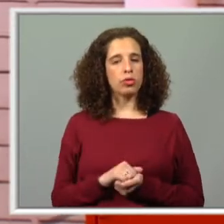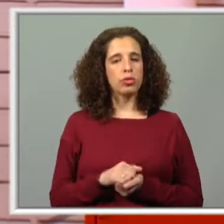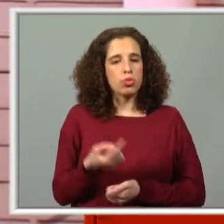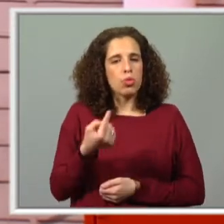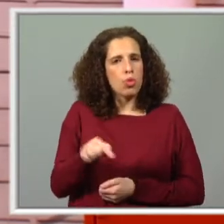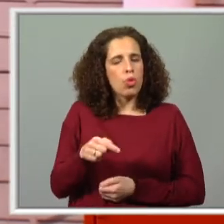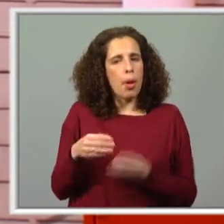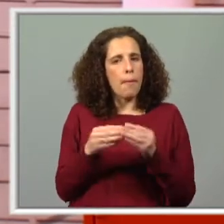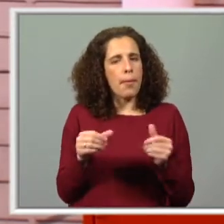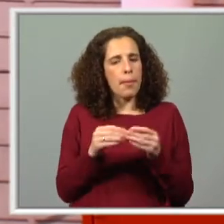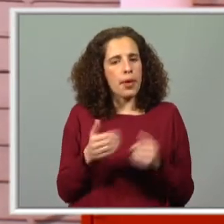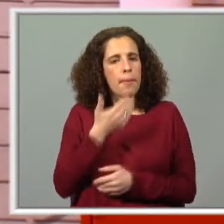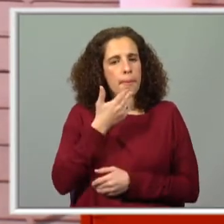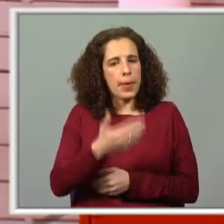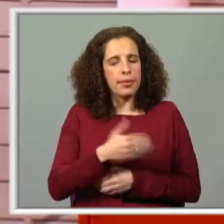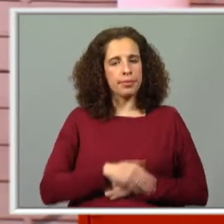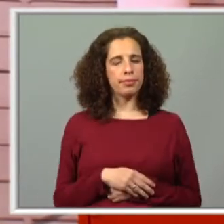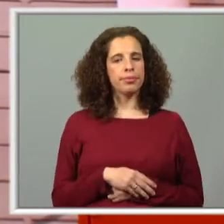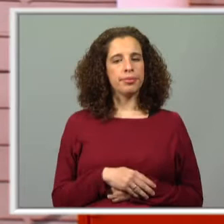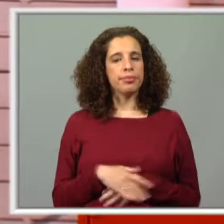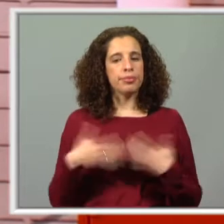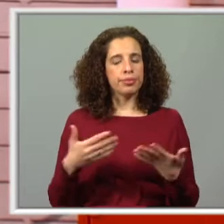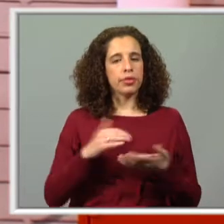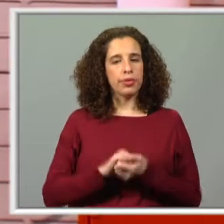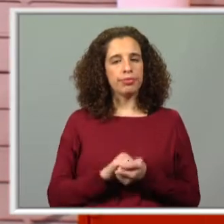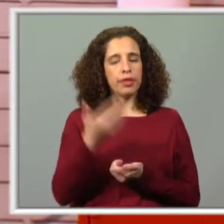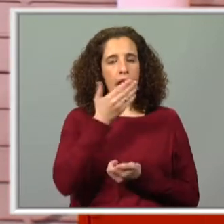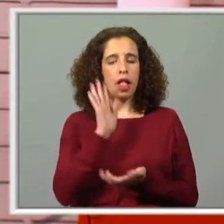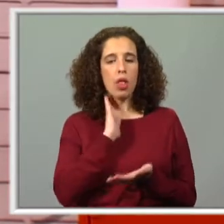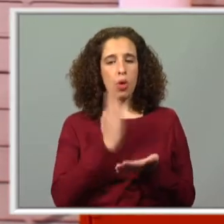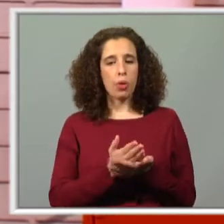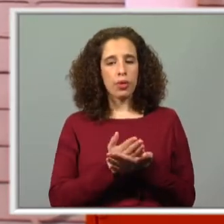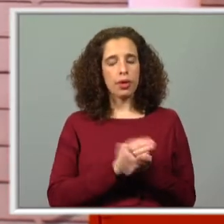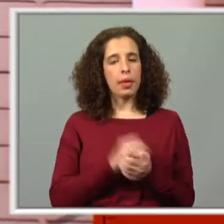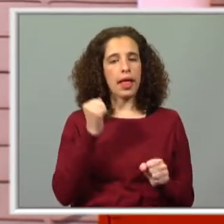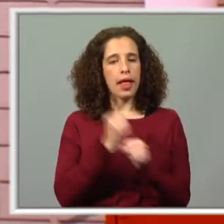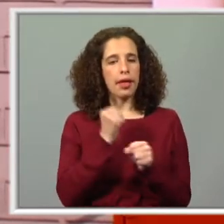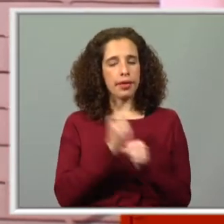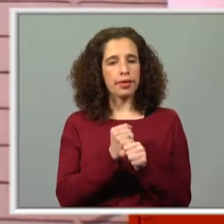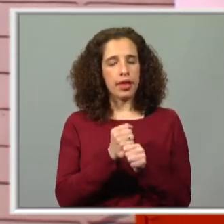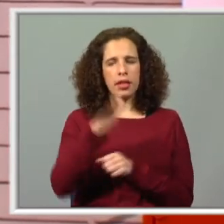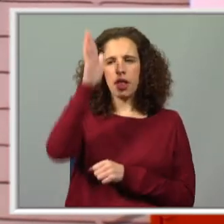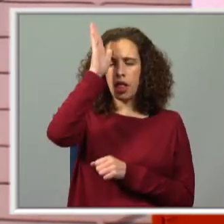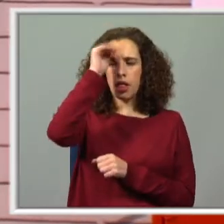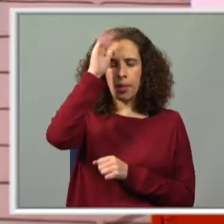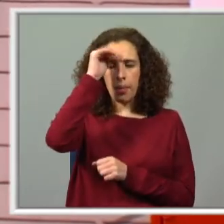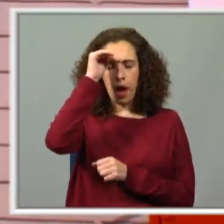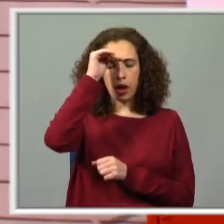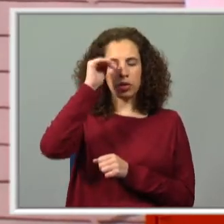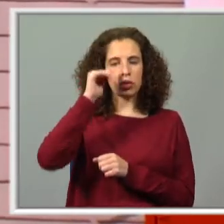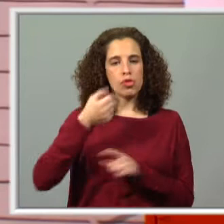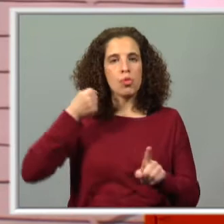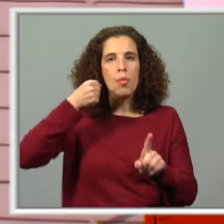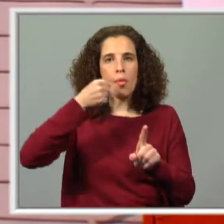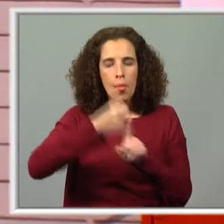único material que vos peço. Ora, nós no último bloco estivemos a trabalhar animais, tivemos uma